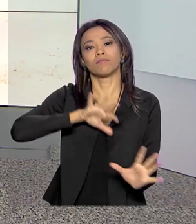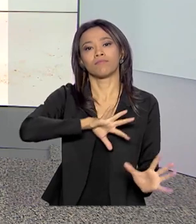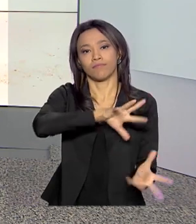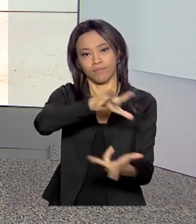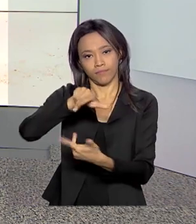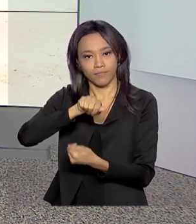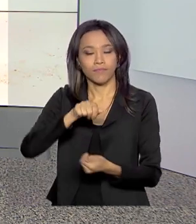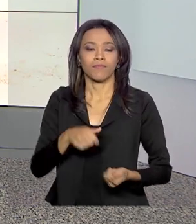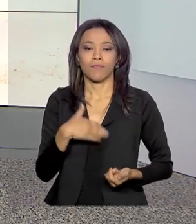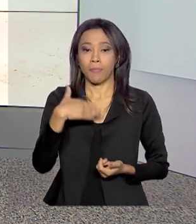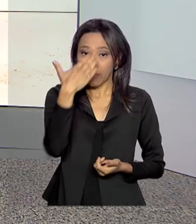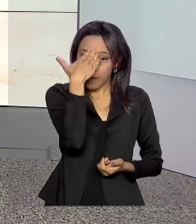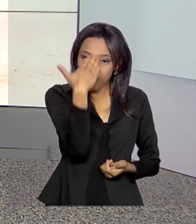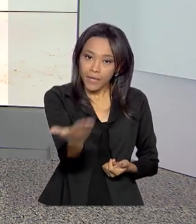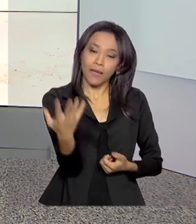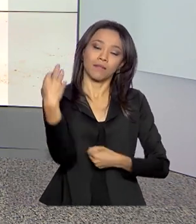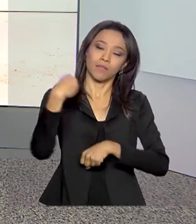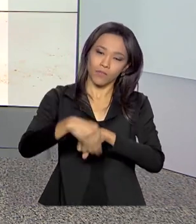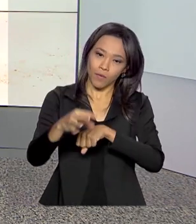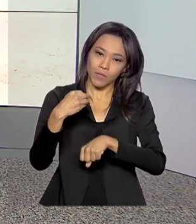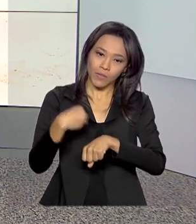Obrigada, Thiago, pelas suas informações ao vivo.